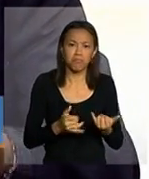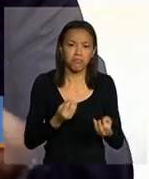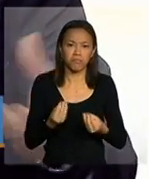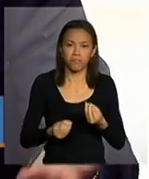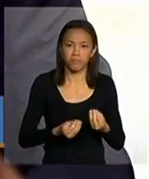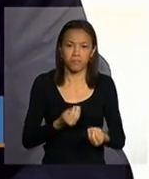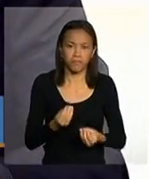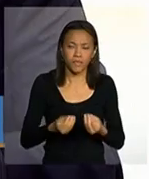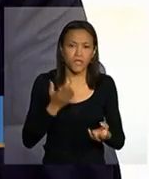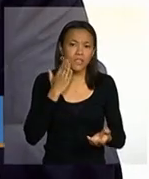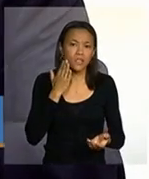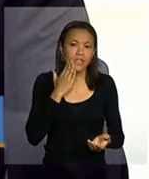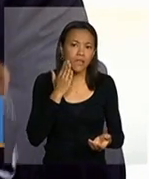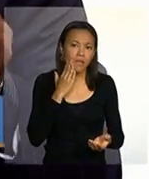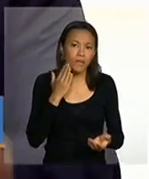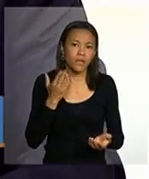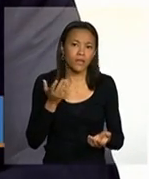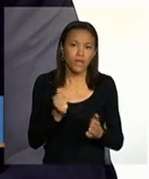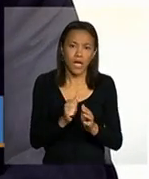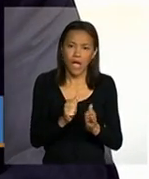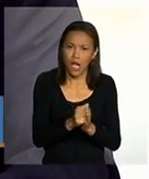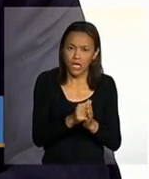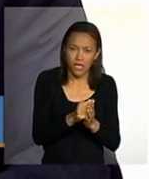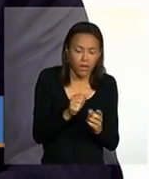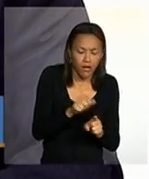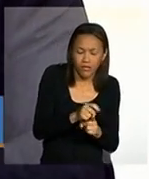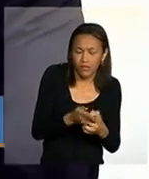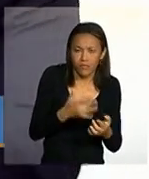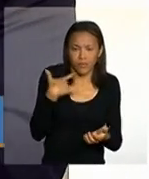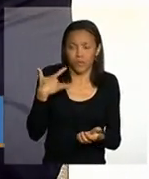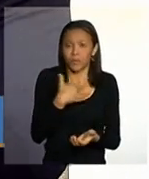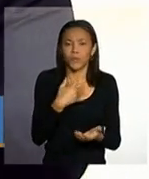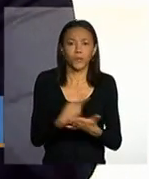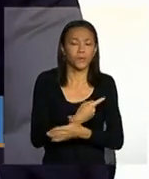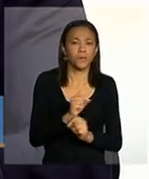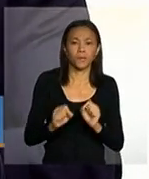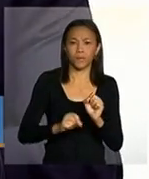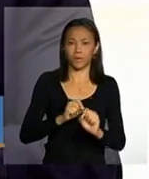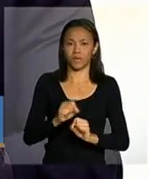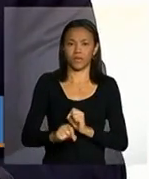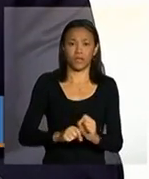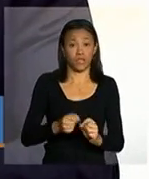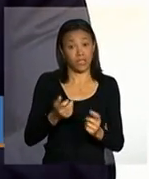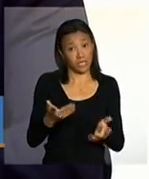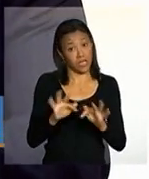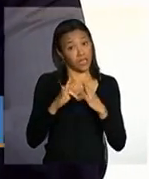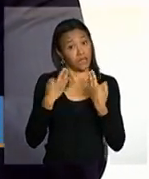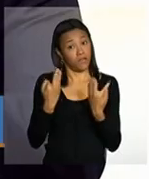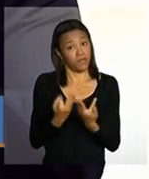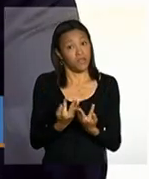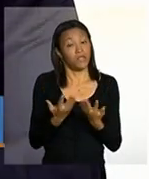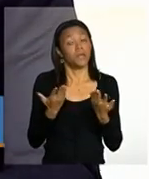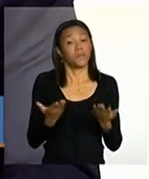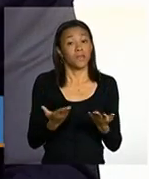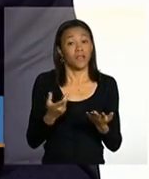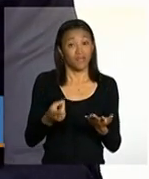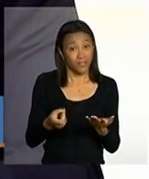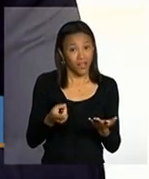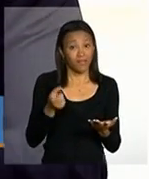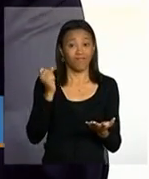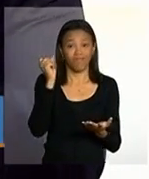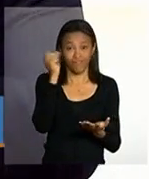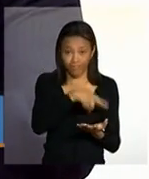questões da agenda da saúde num curto espaço de tempo significa que aquela família está vulnerável.